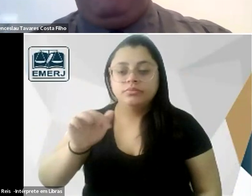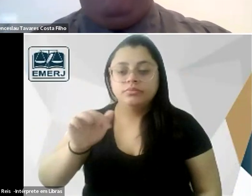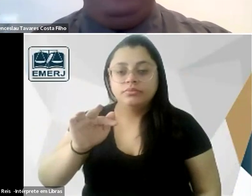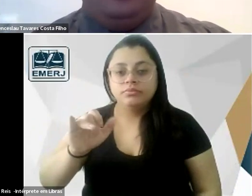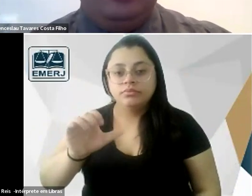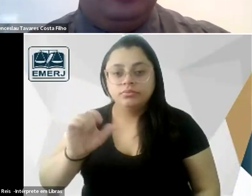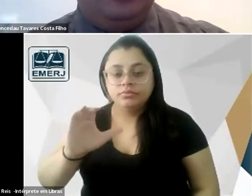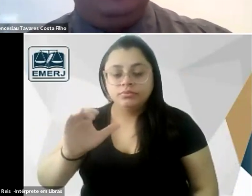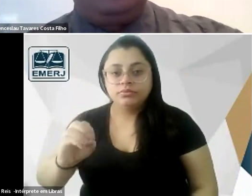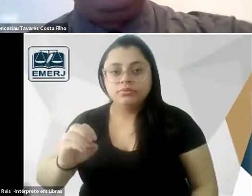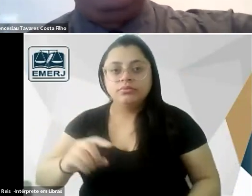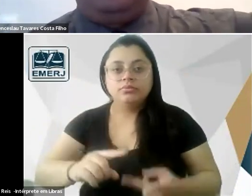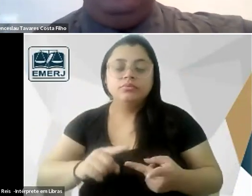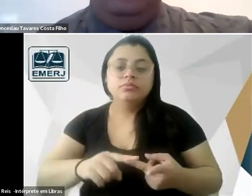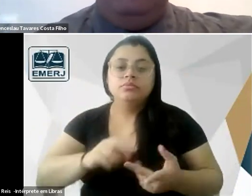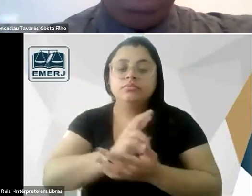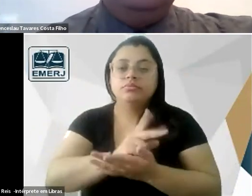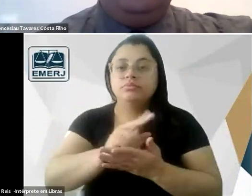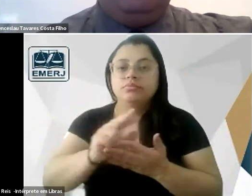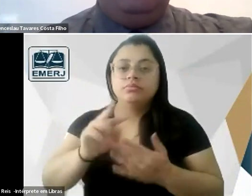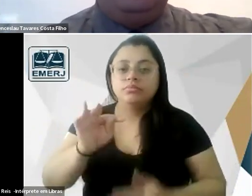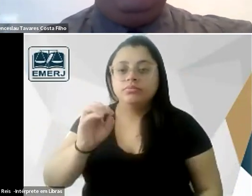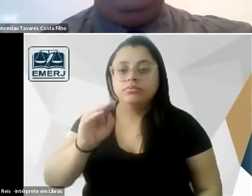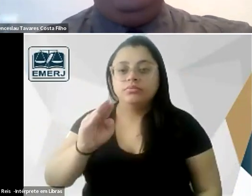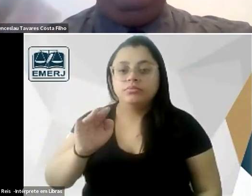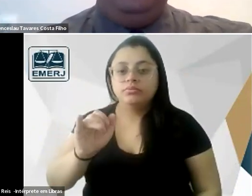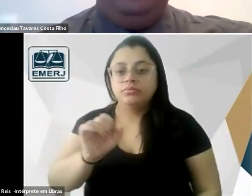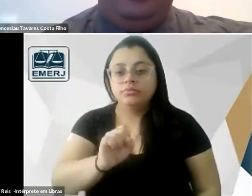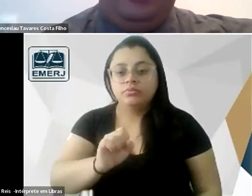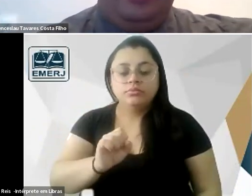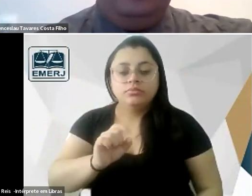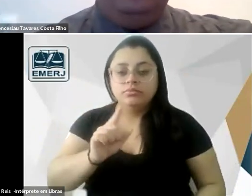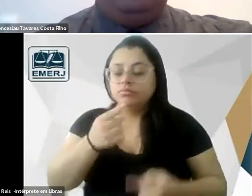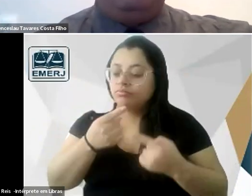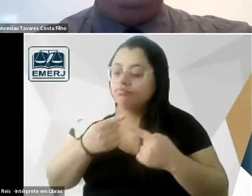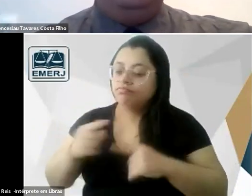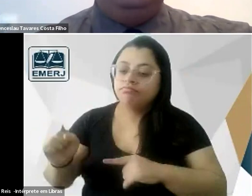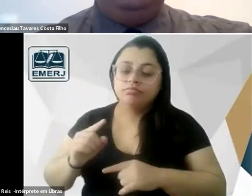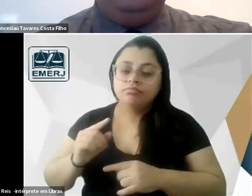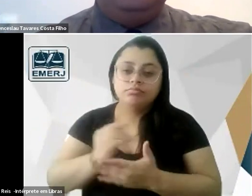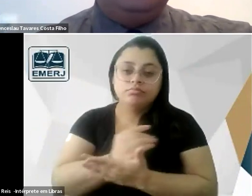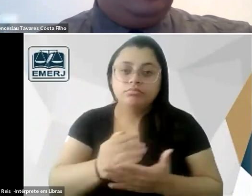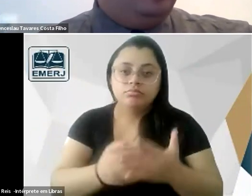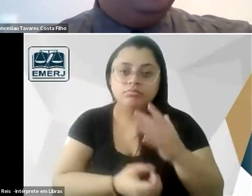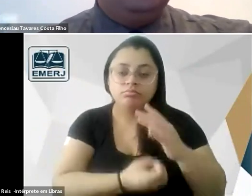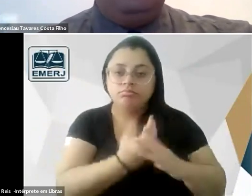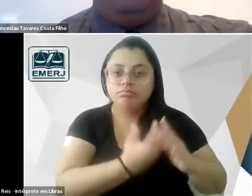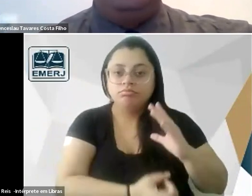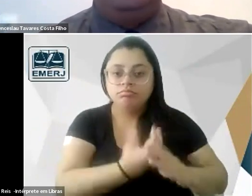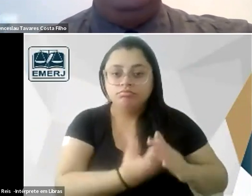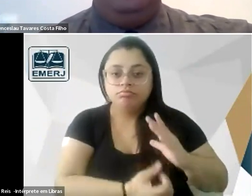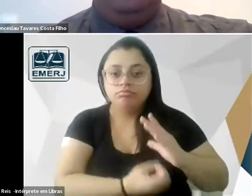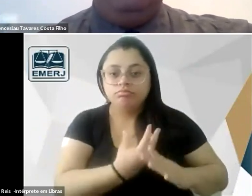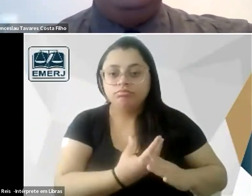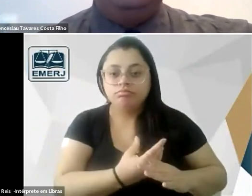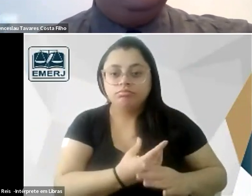dos republicanos Tobias era contra qualquer tipo de dogmatismo e acho que é o registro que eu